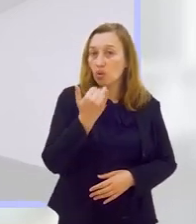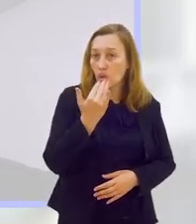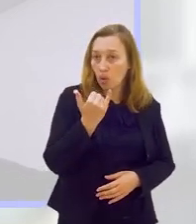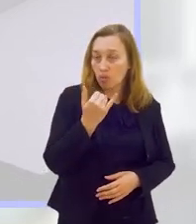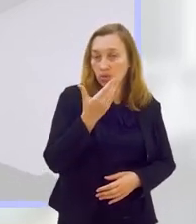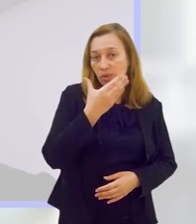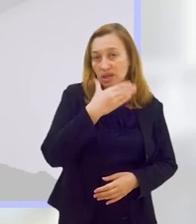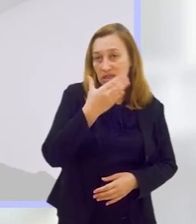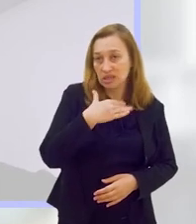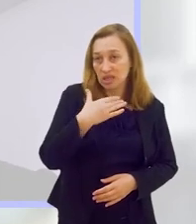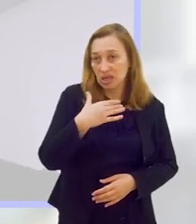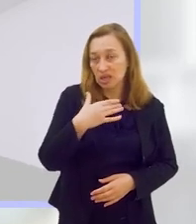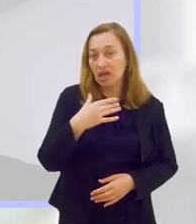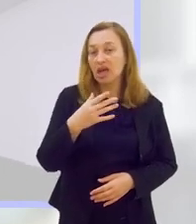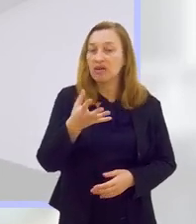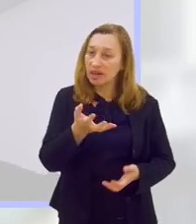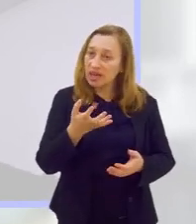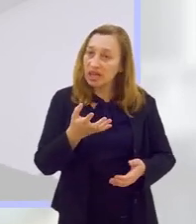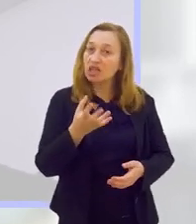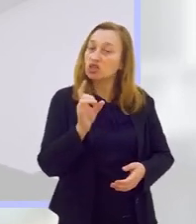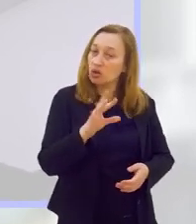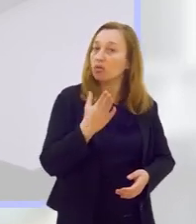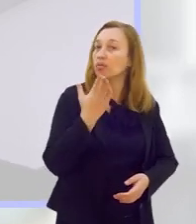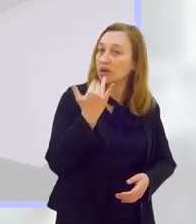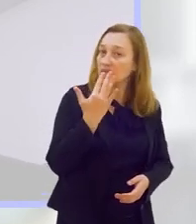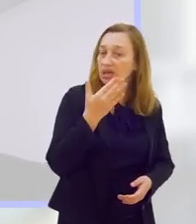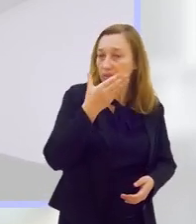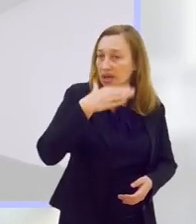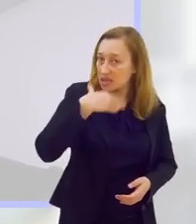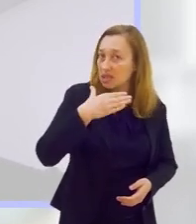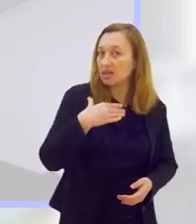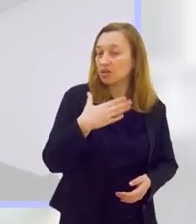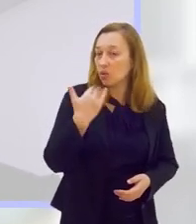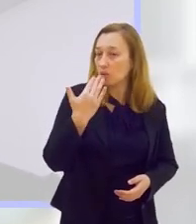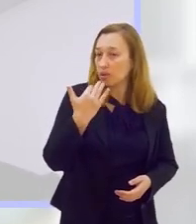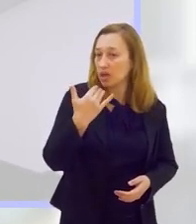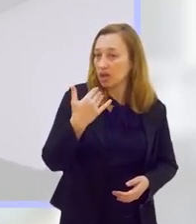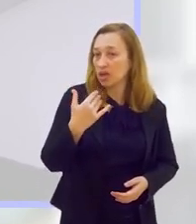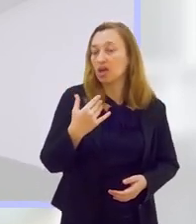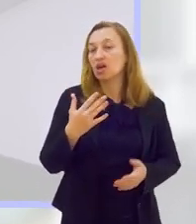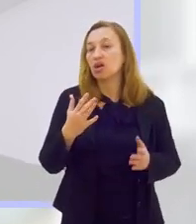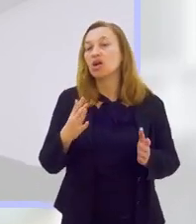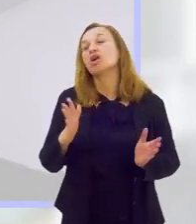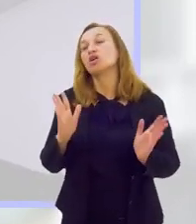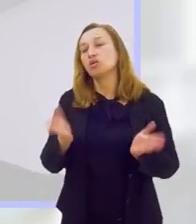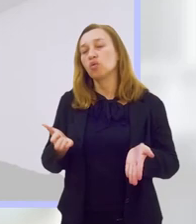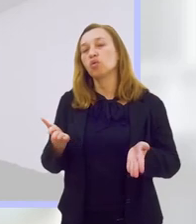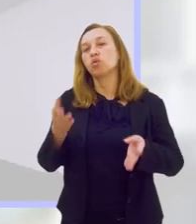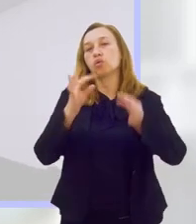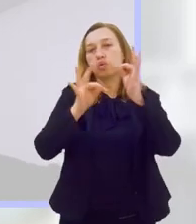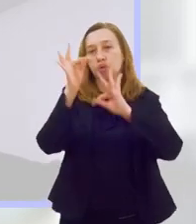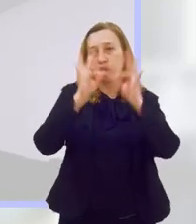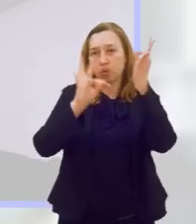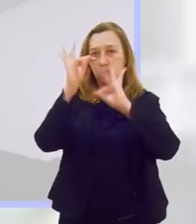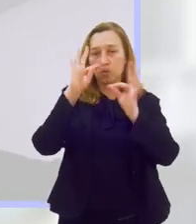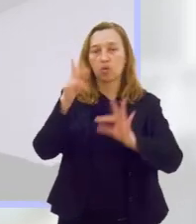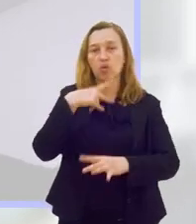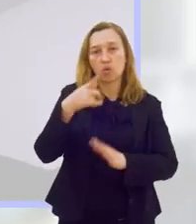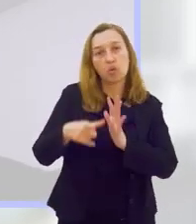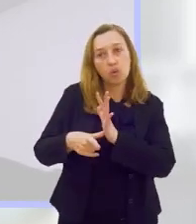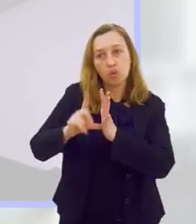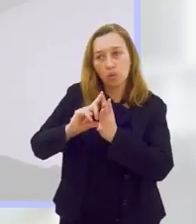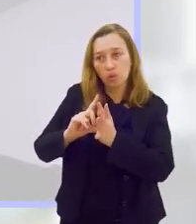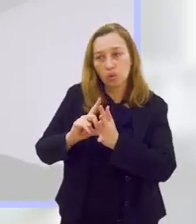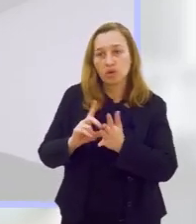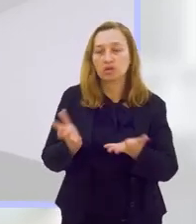Ela não tem esse hábito, ela não tem esse paladar. E hoje, com a tecnologia, como a gente falou antes,